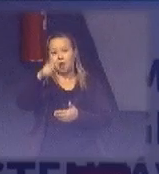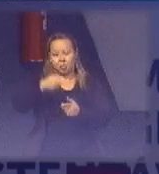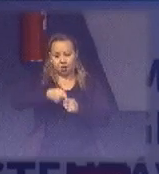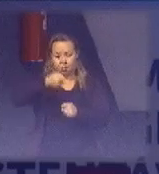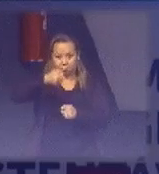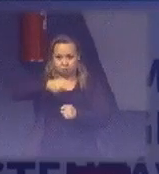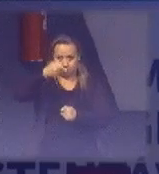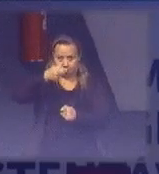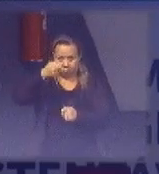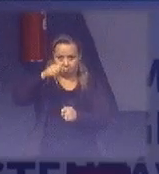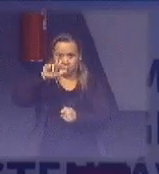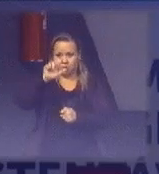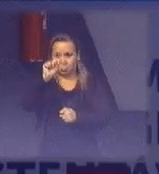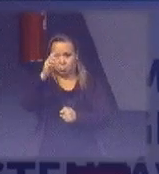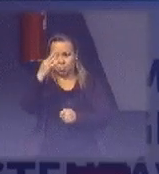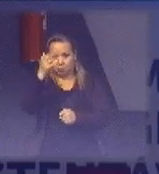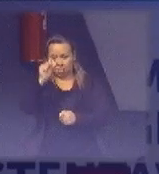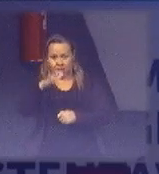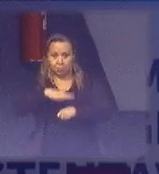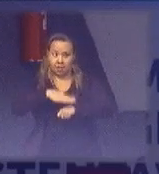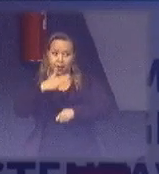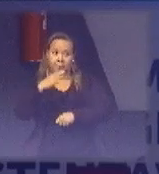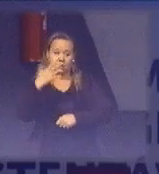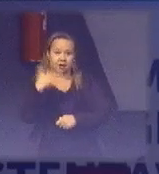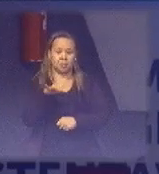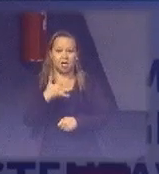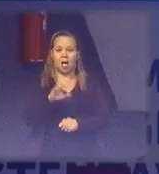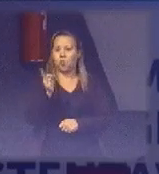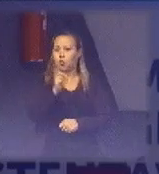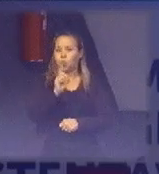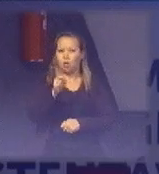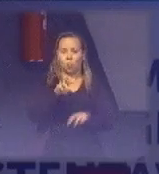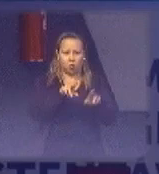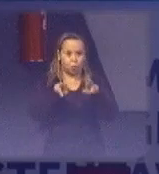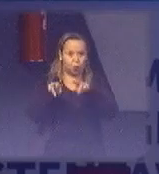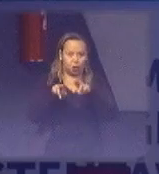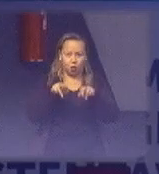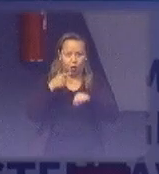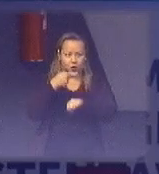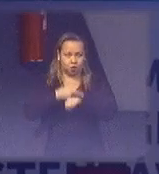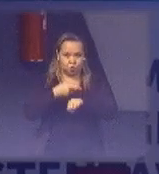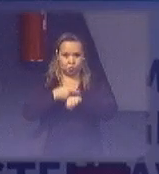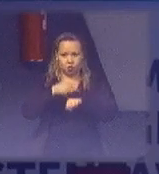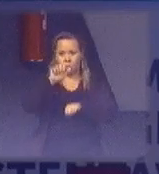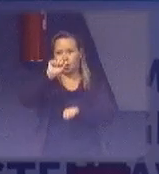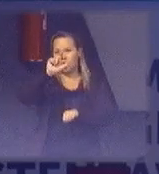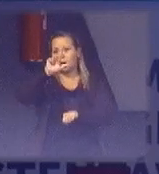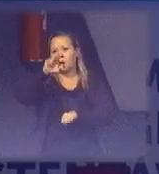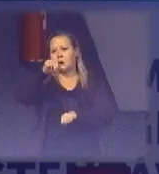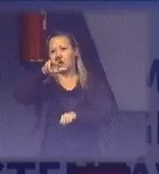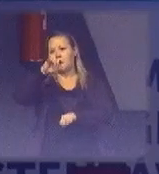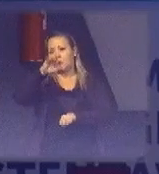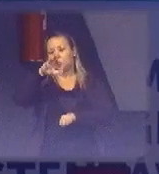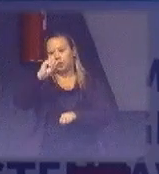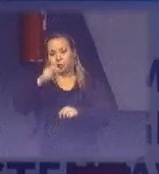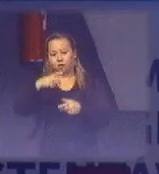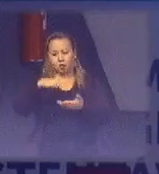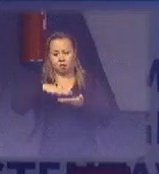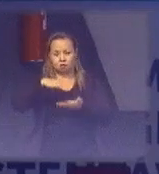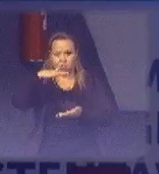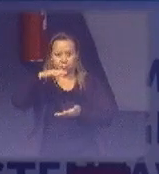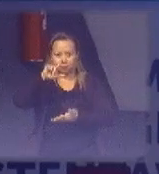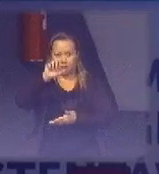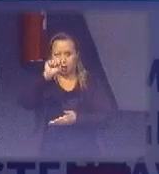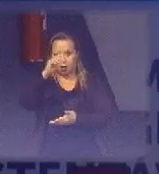e custa a mesma coisa. Então, a questão é a quantidade. Então, em média, é R$,40. Lá em São Luís,